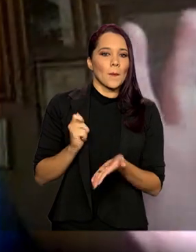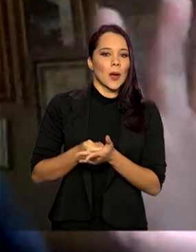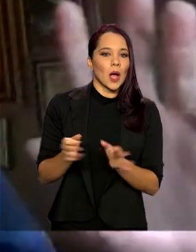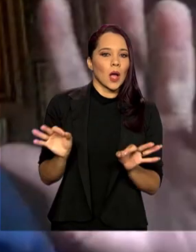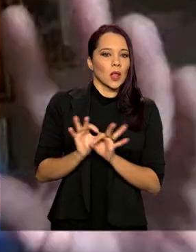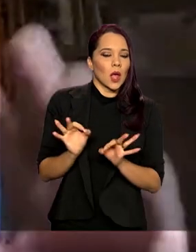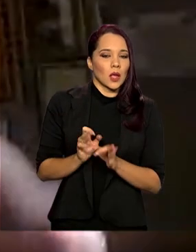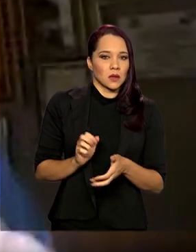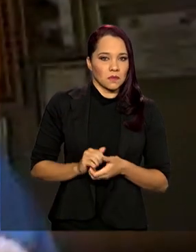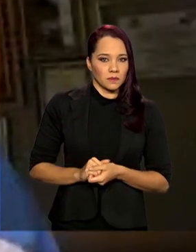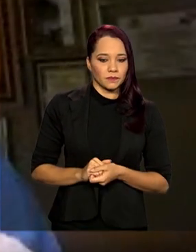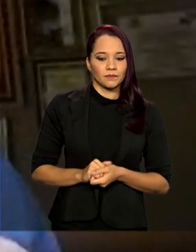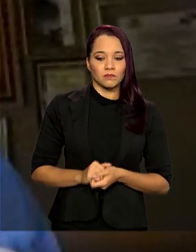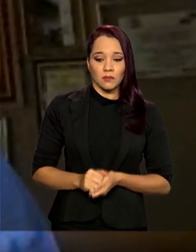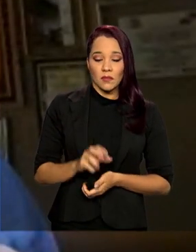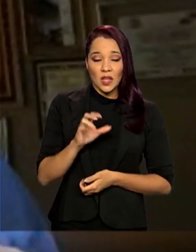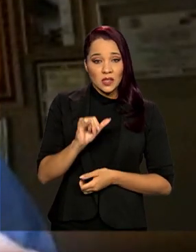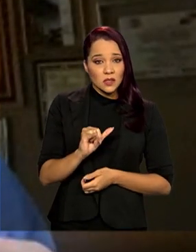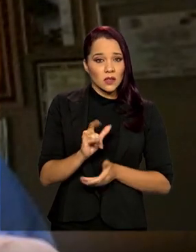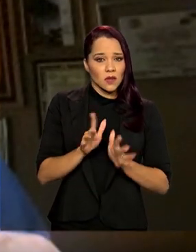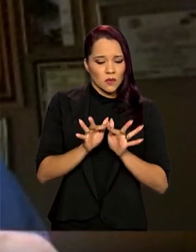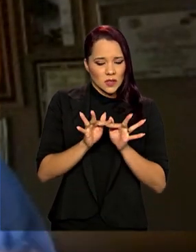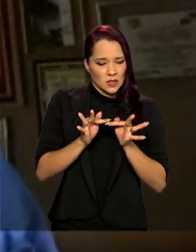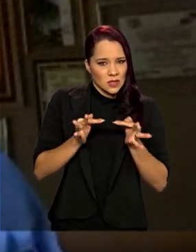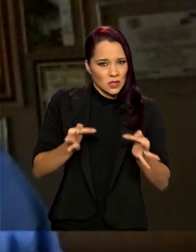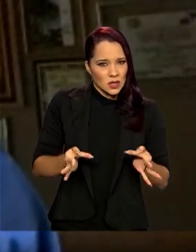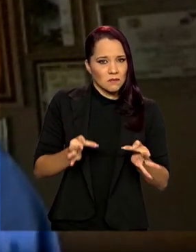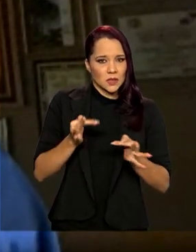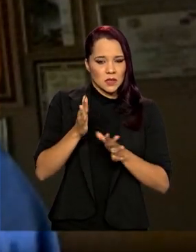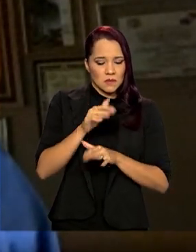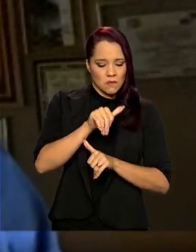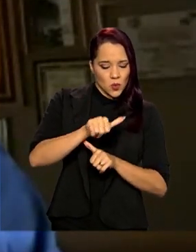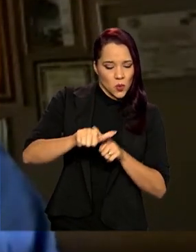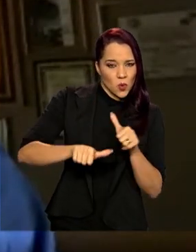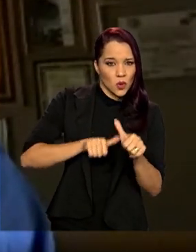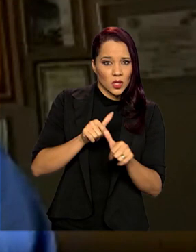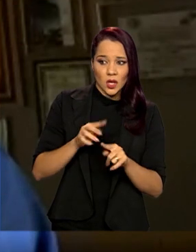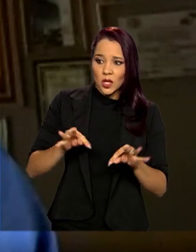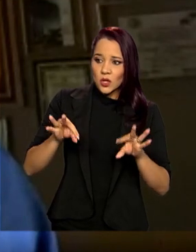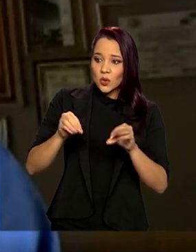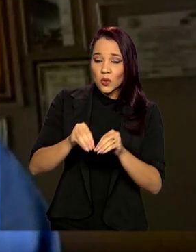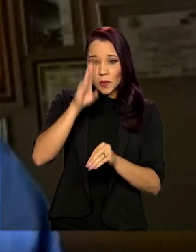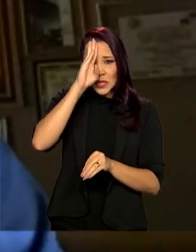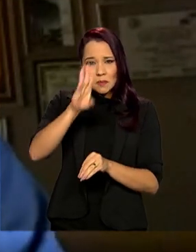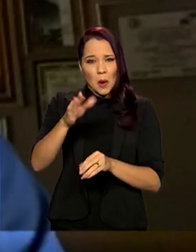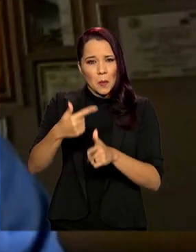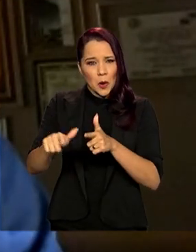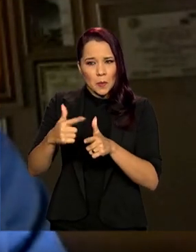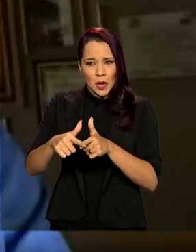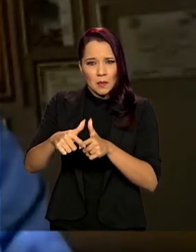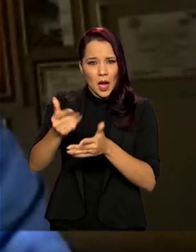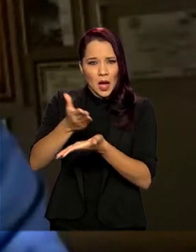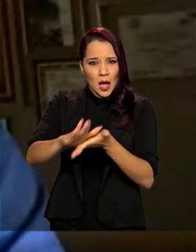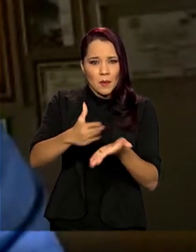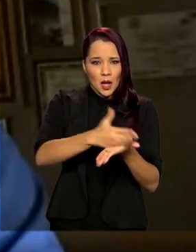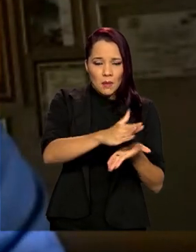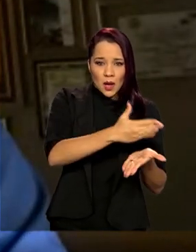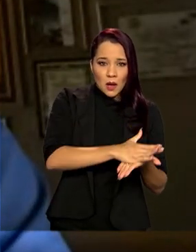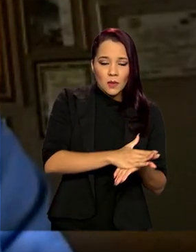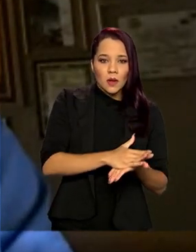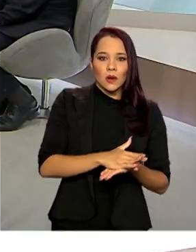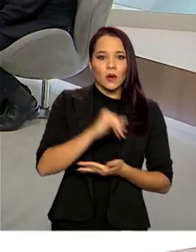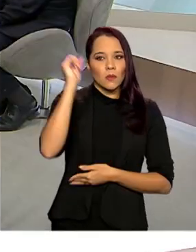você não simplificar e não matar todas as causas raízes, o Brasil nunca vai crescer.